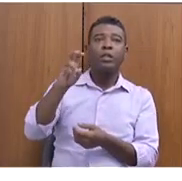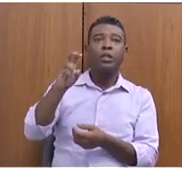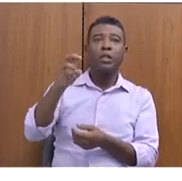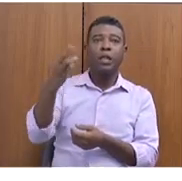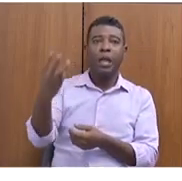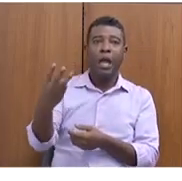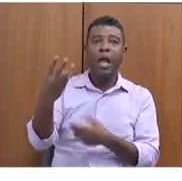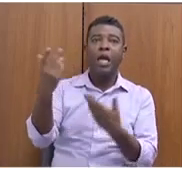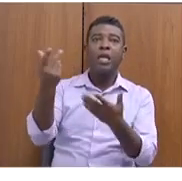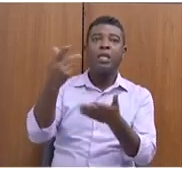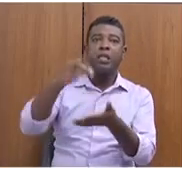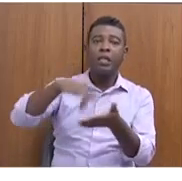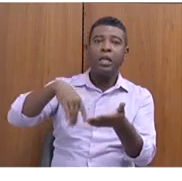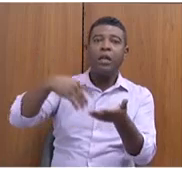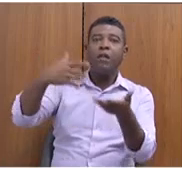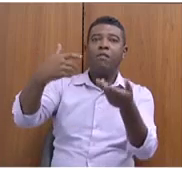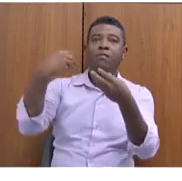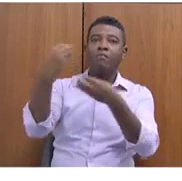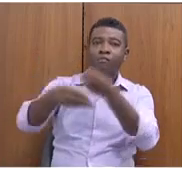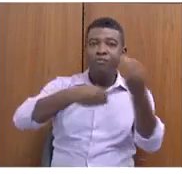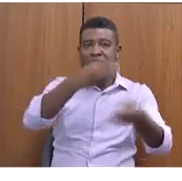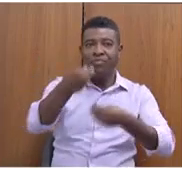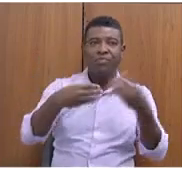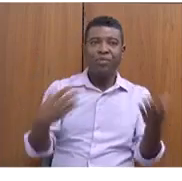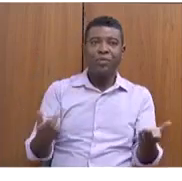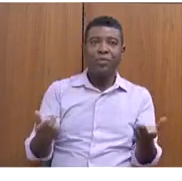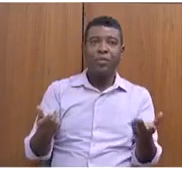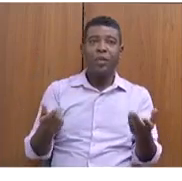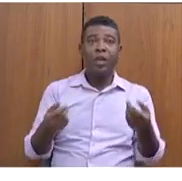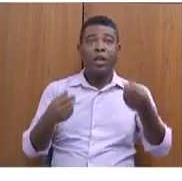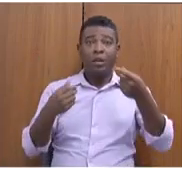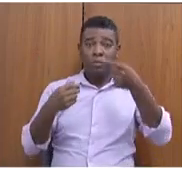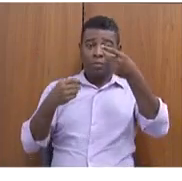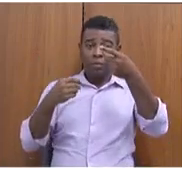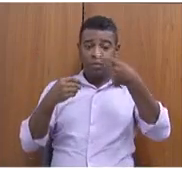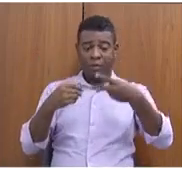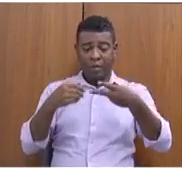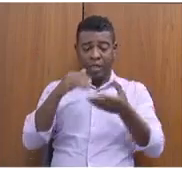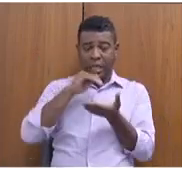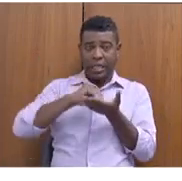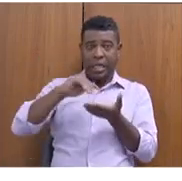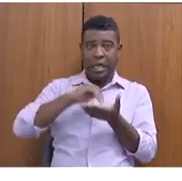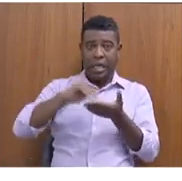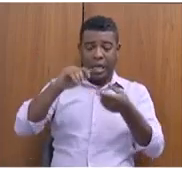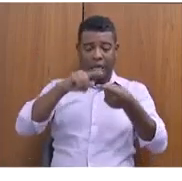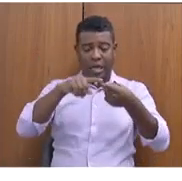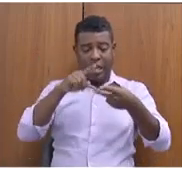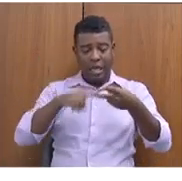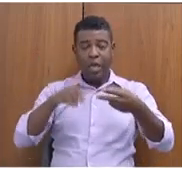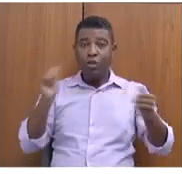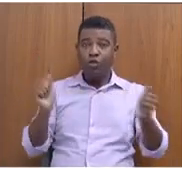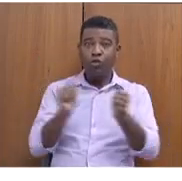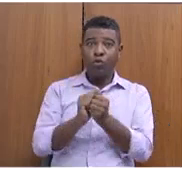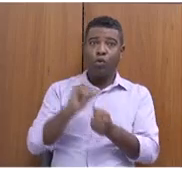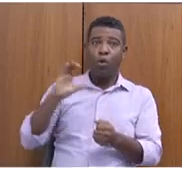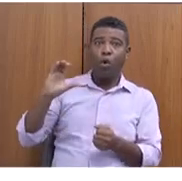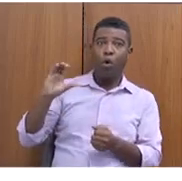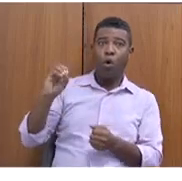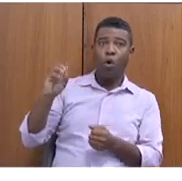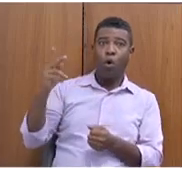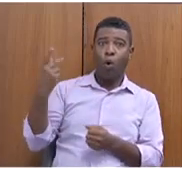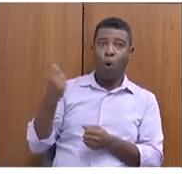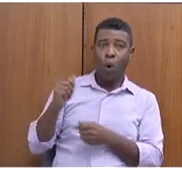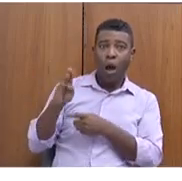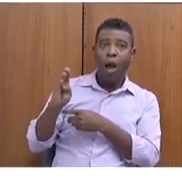Apesar da execução ser das duas secretarias e da Coab, nós acompanhamos todo esse processo que faz